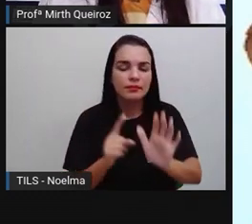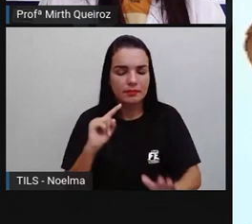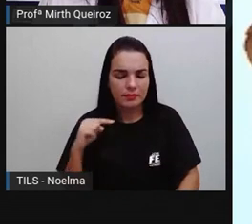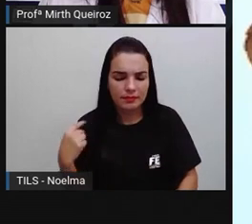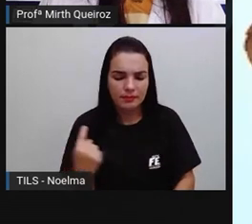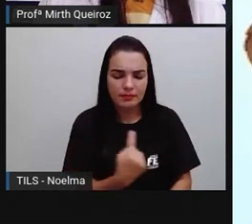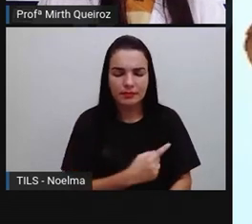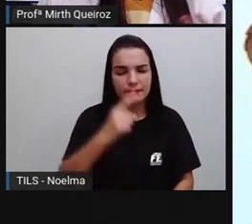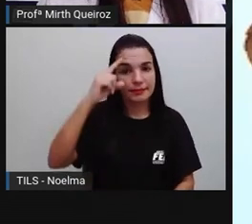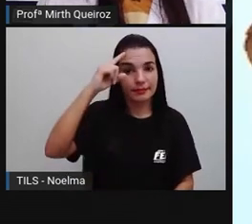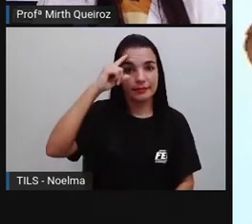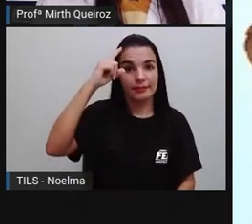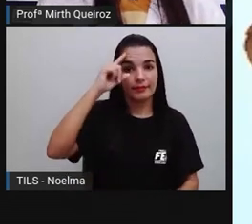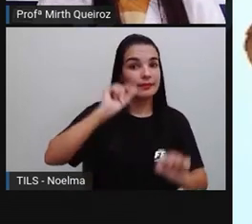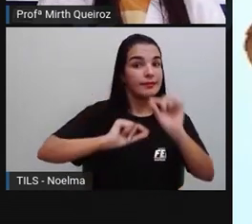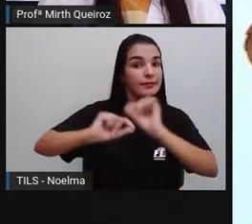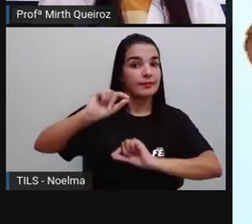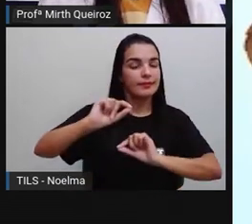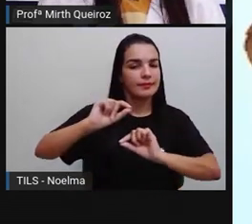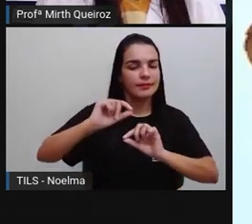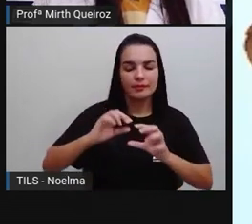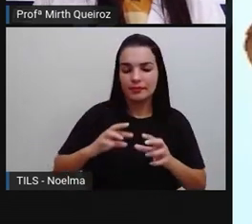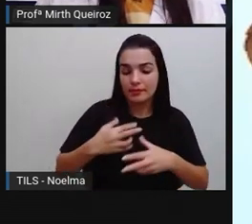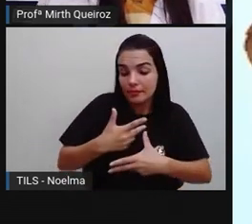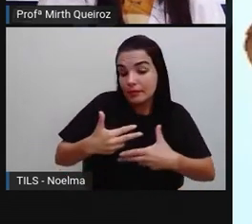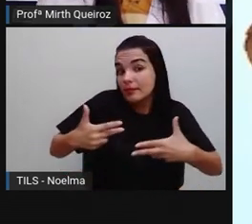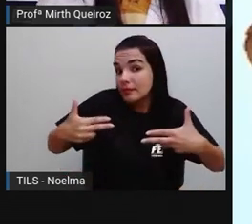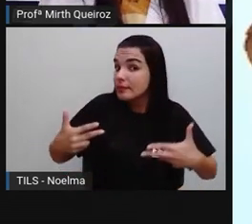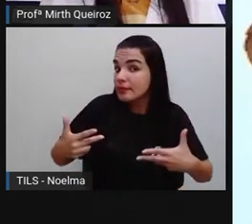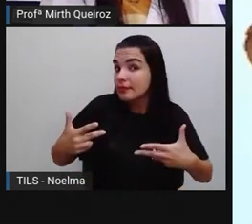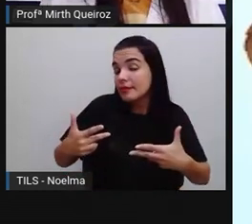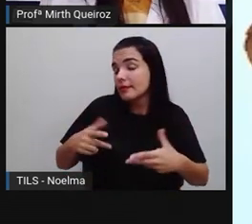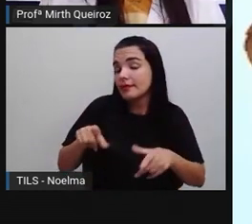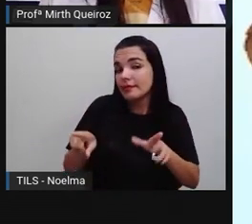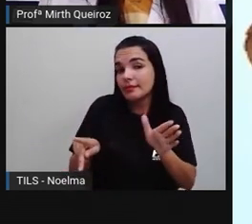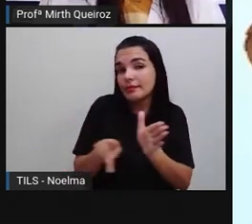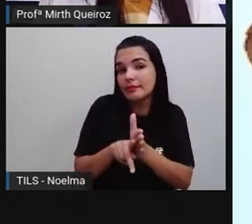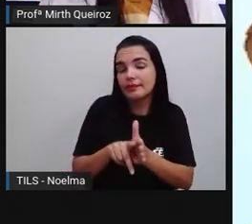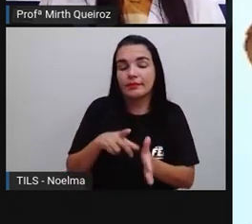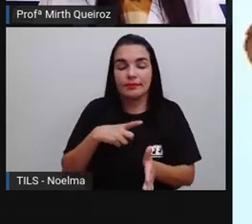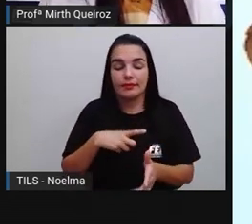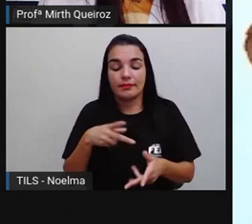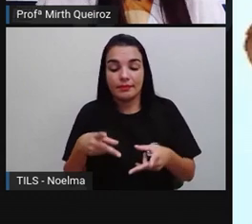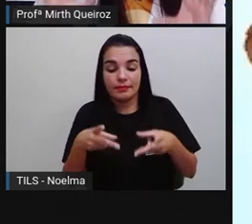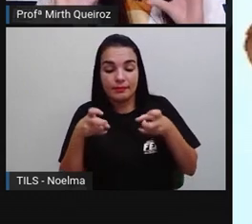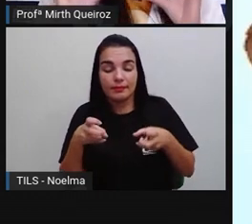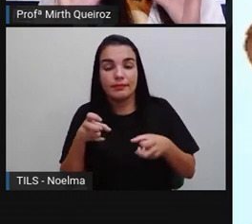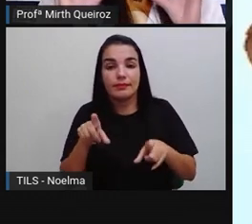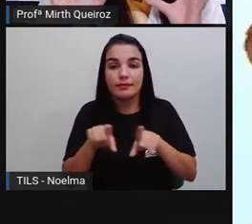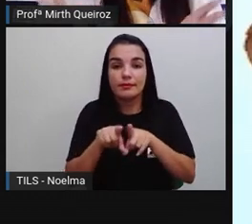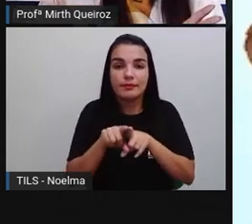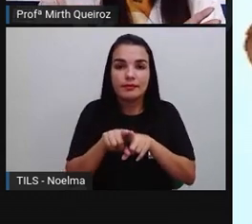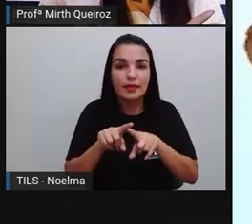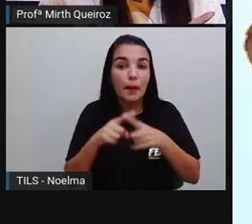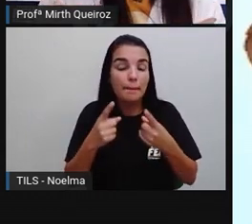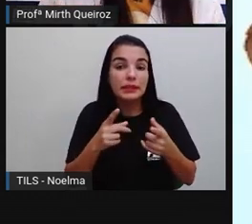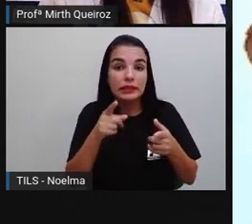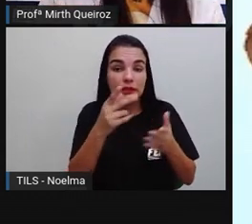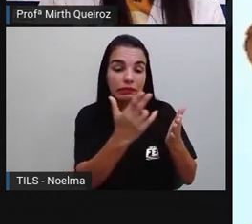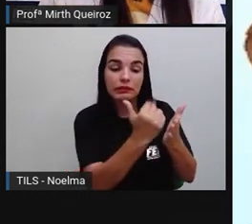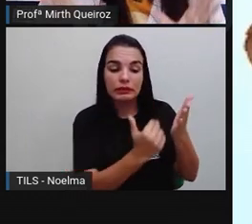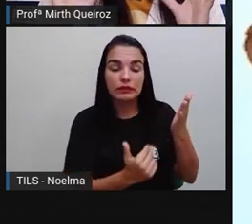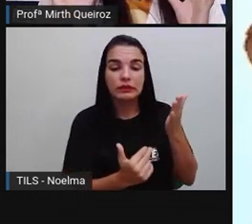cotidiano através do formato das coisas que a gente pode ver. Só que aqui são figuras